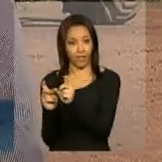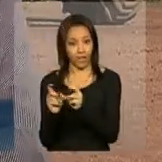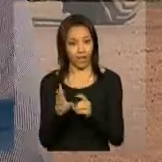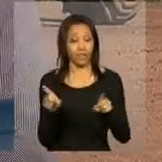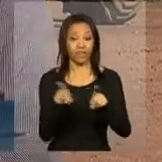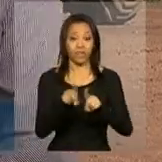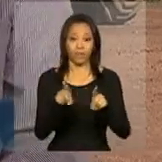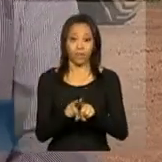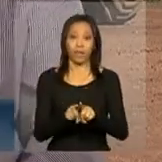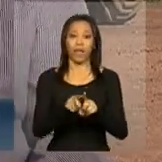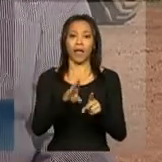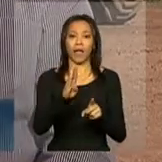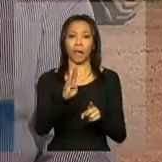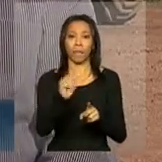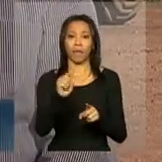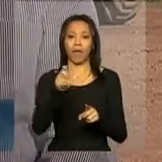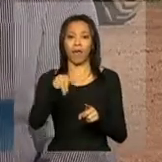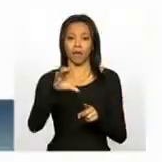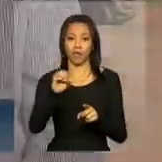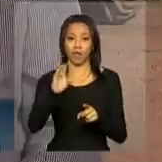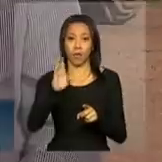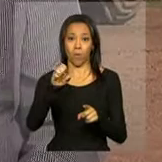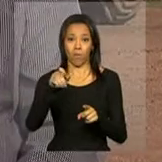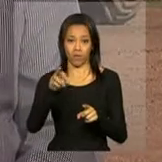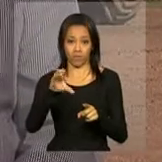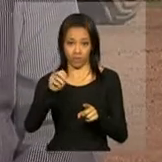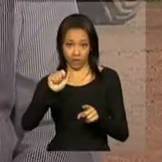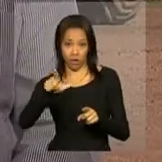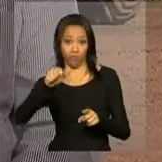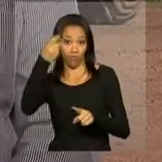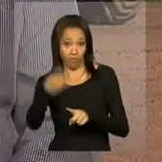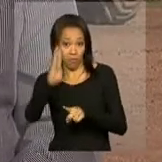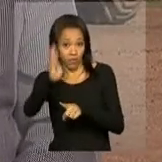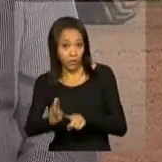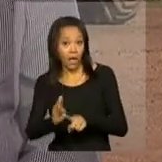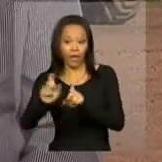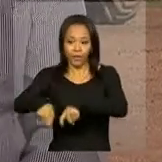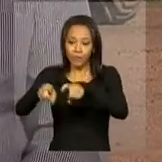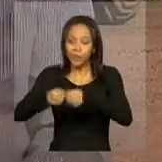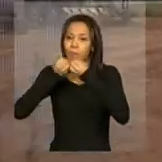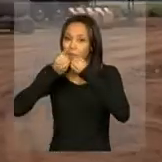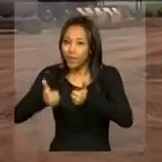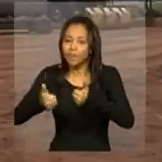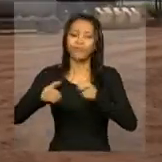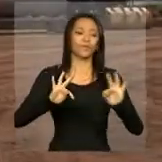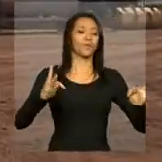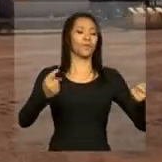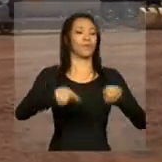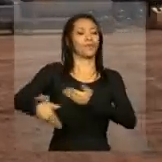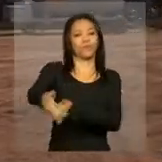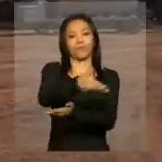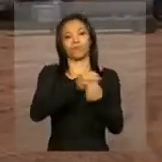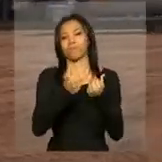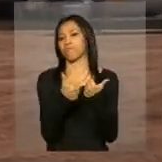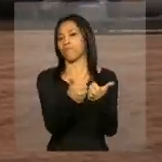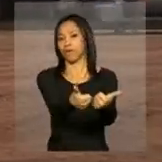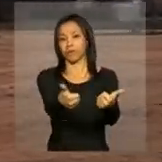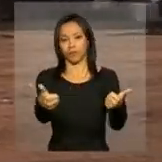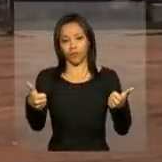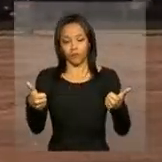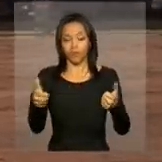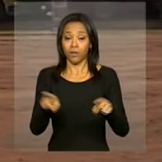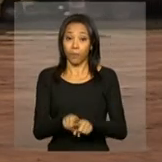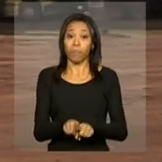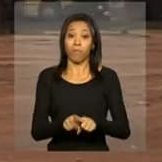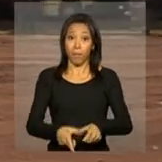comercial, inclusive, do Brasil. E quando a agricultura vai bem, todos vão bem. Para aumentar